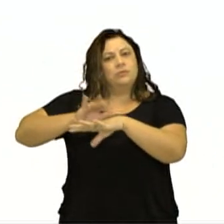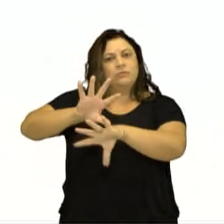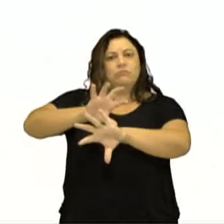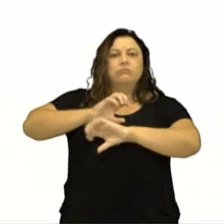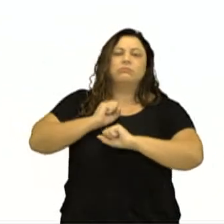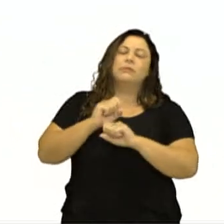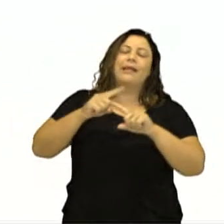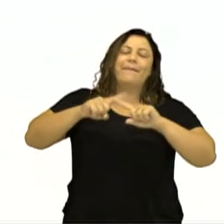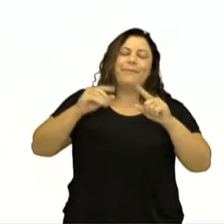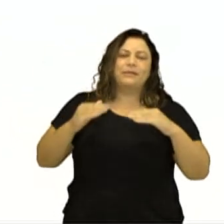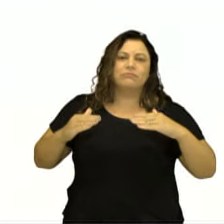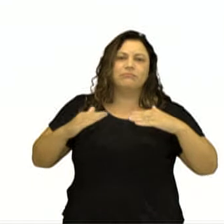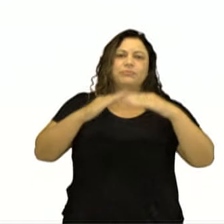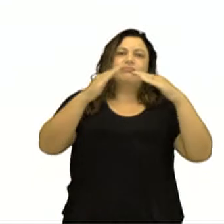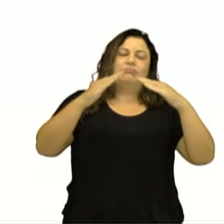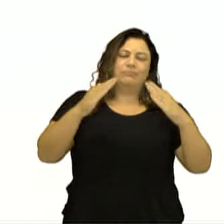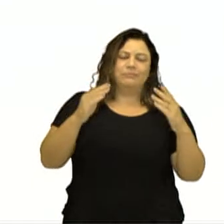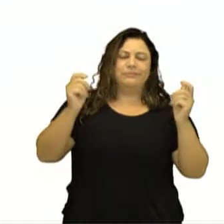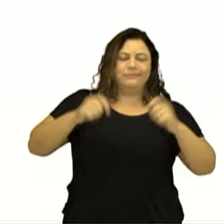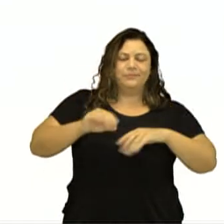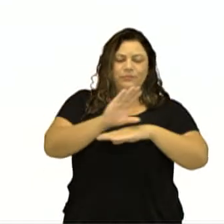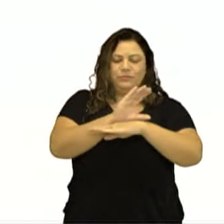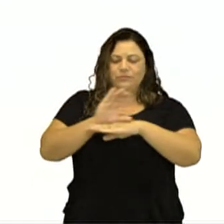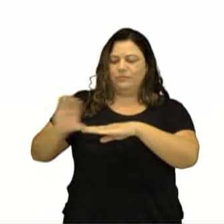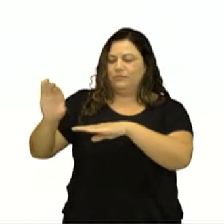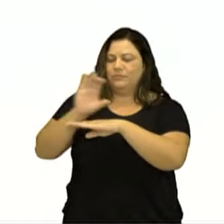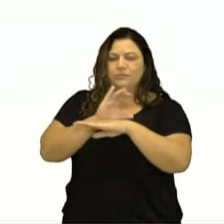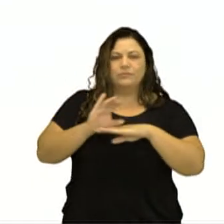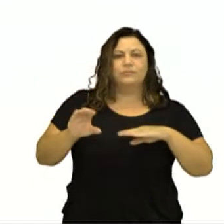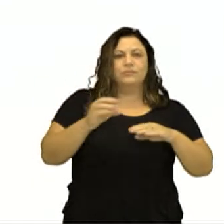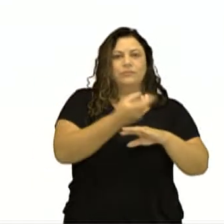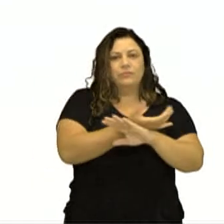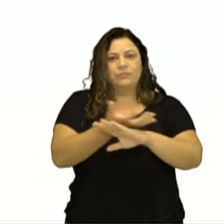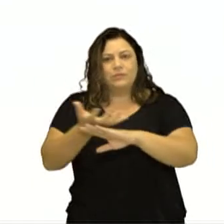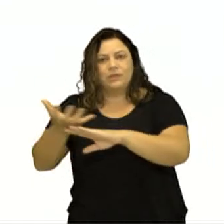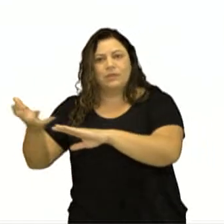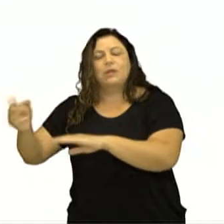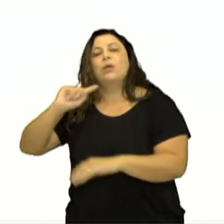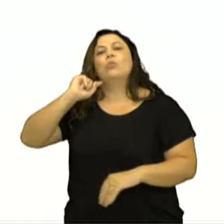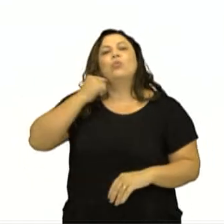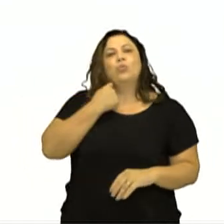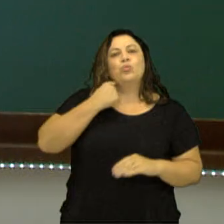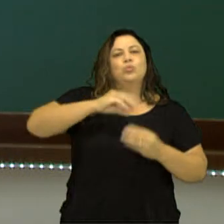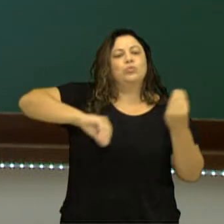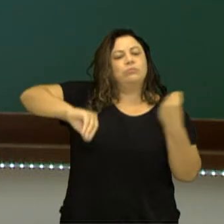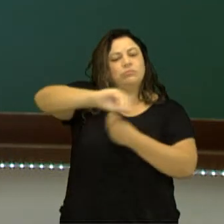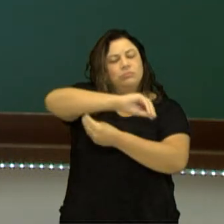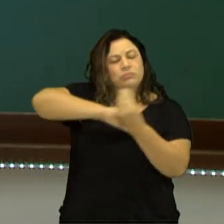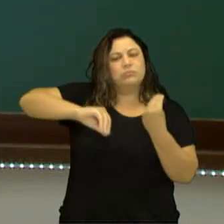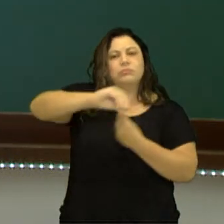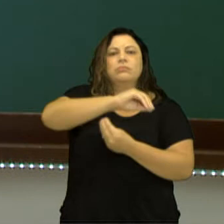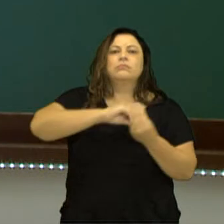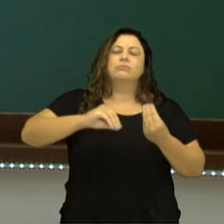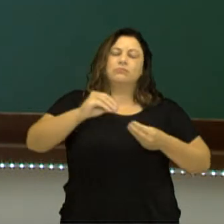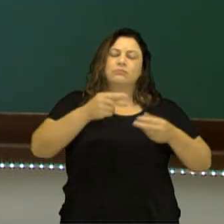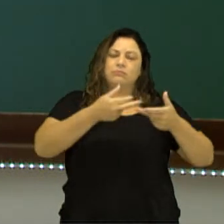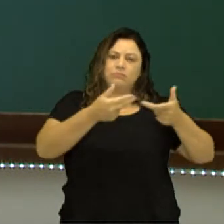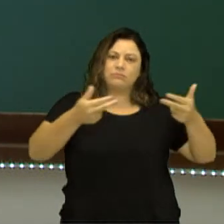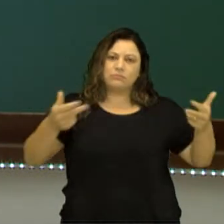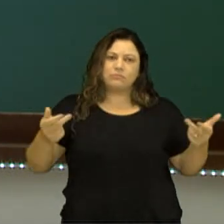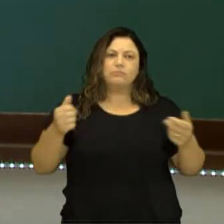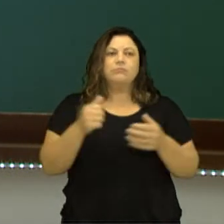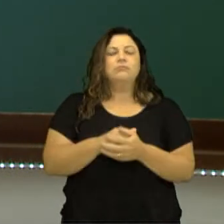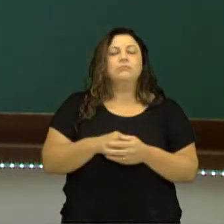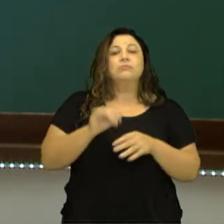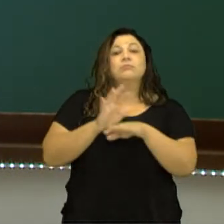impacta pela retirada da cobertura vegetal. Contaminação envolve o que? A presença de agentes patogênicos que